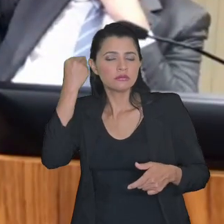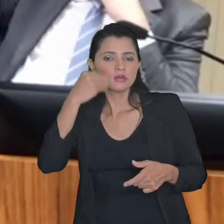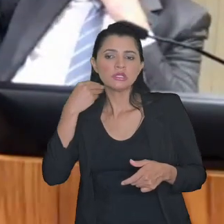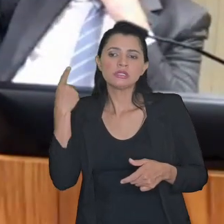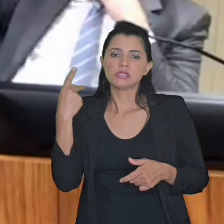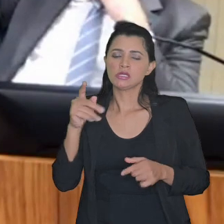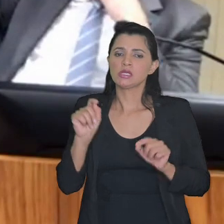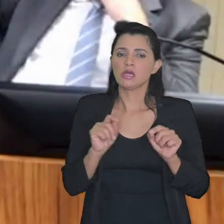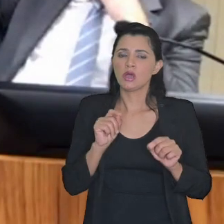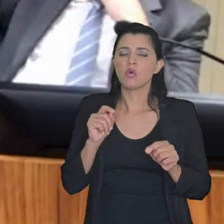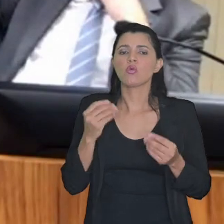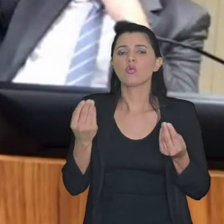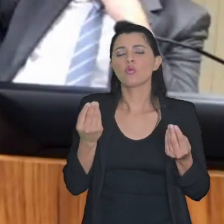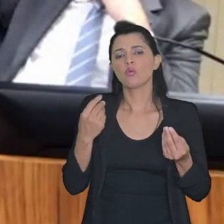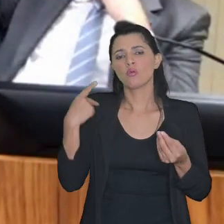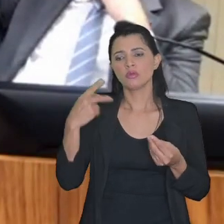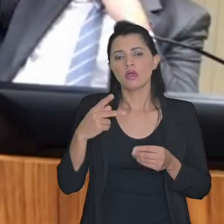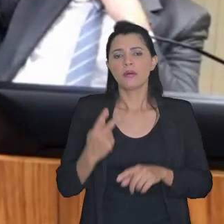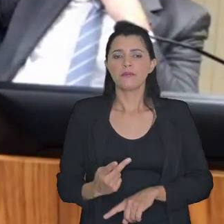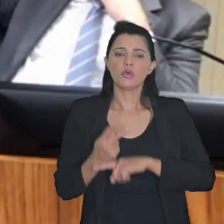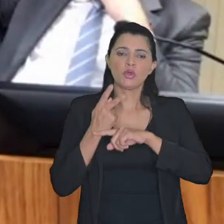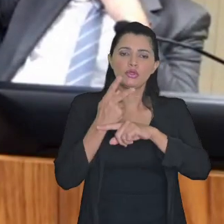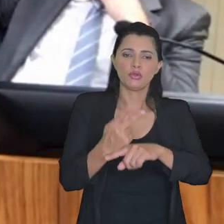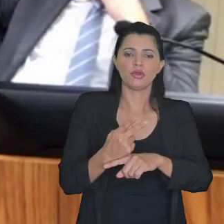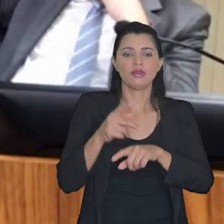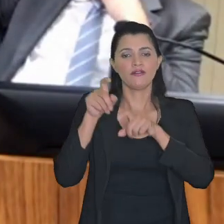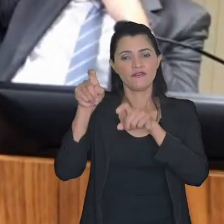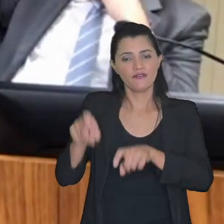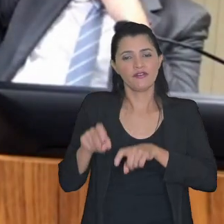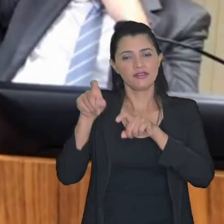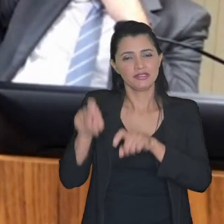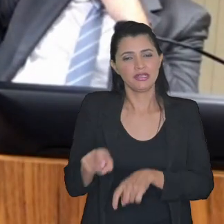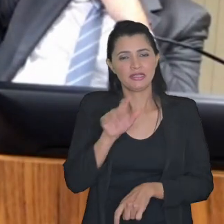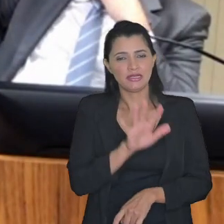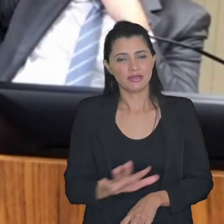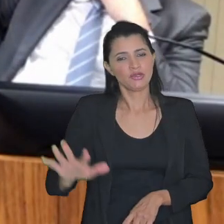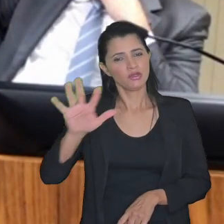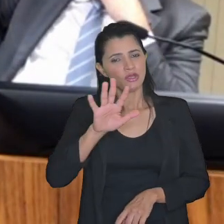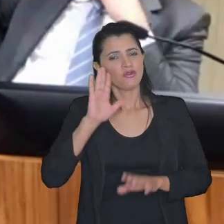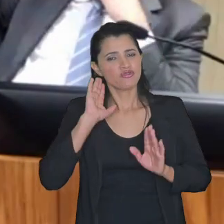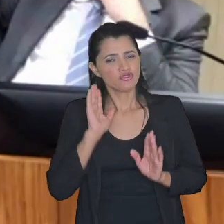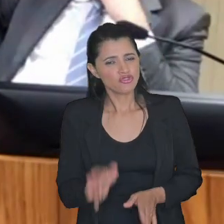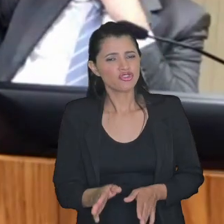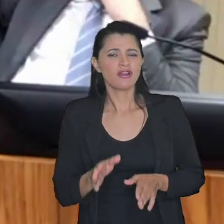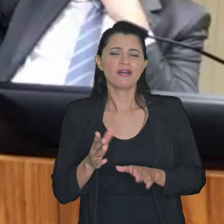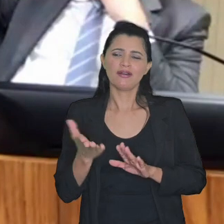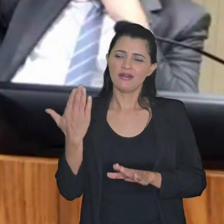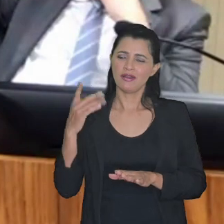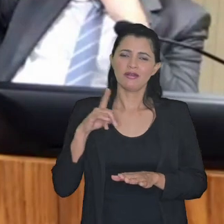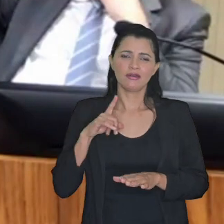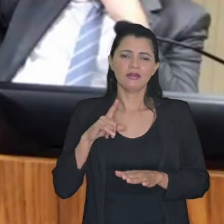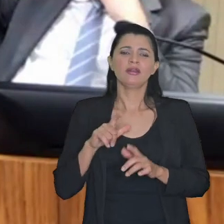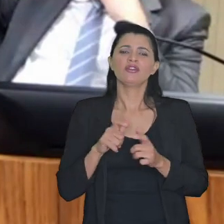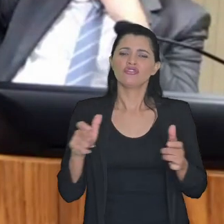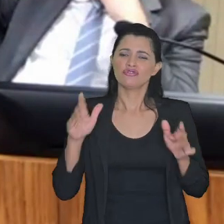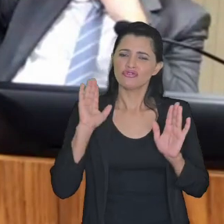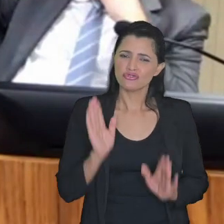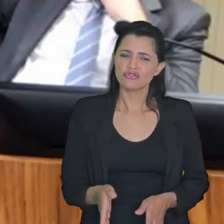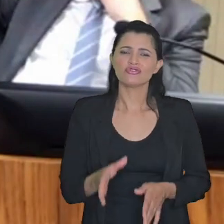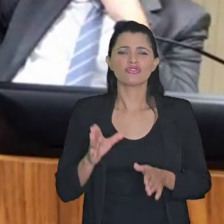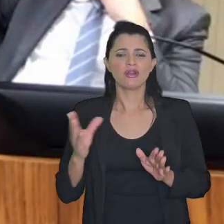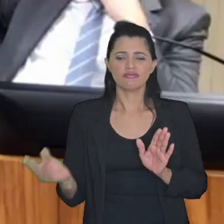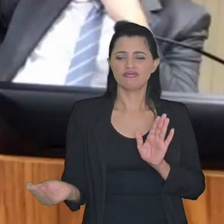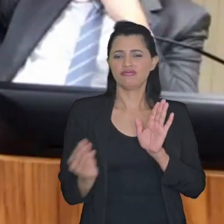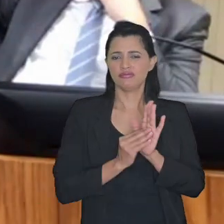profícua da Procuradoria da Fazenda Nacional essa experiência já foi em certa medida ou melhor em grande medida